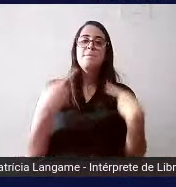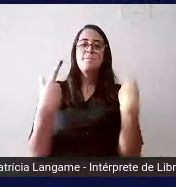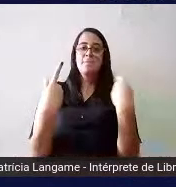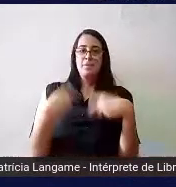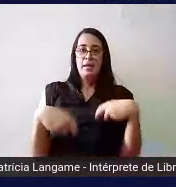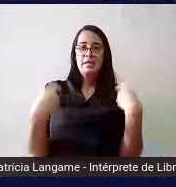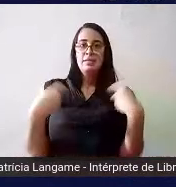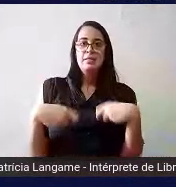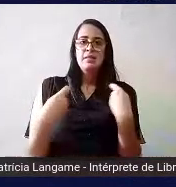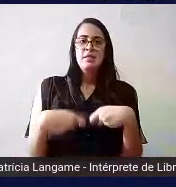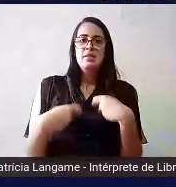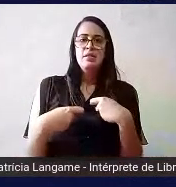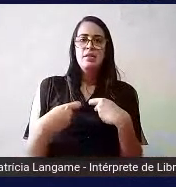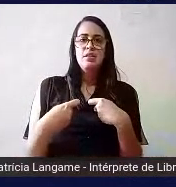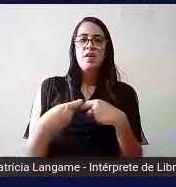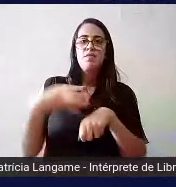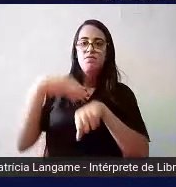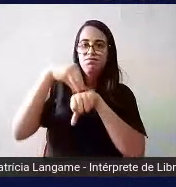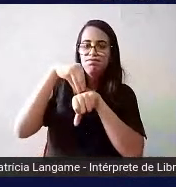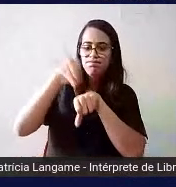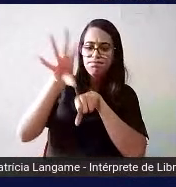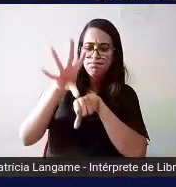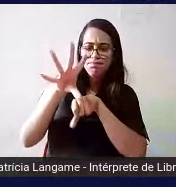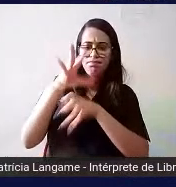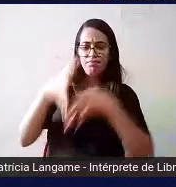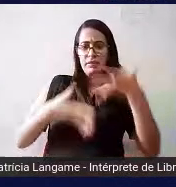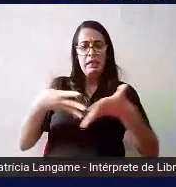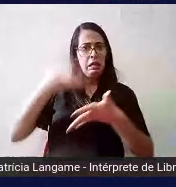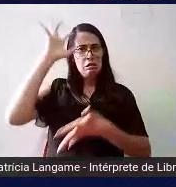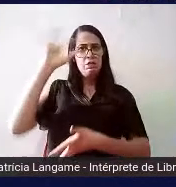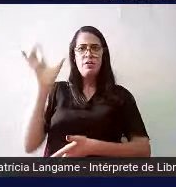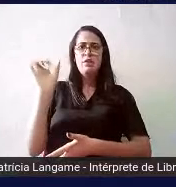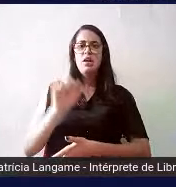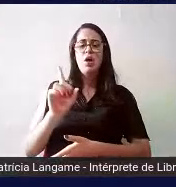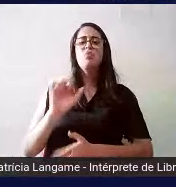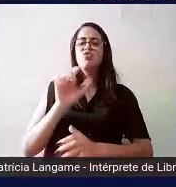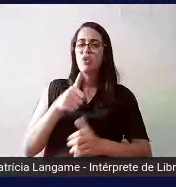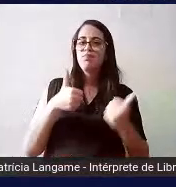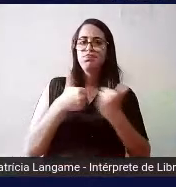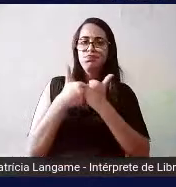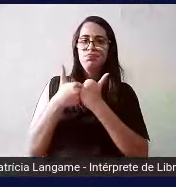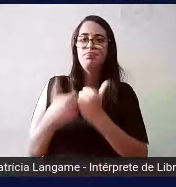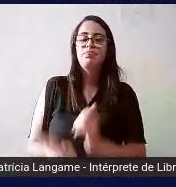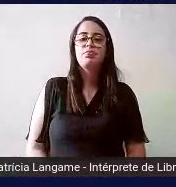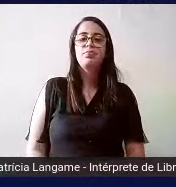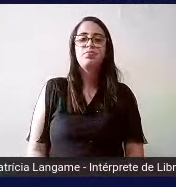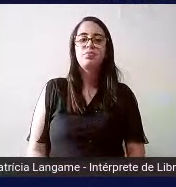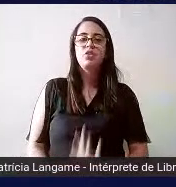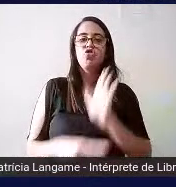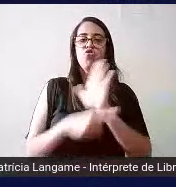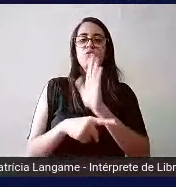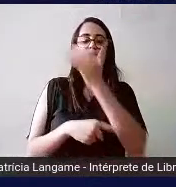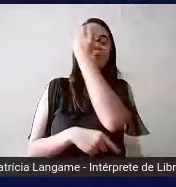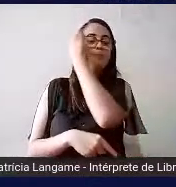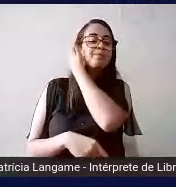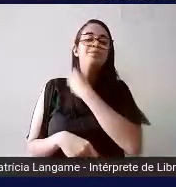ser informado em língua de sinais ele não vai resolver mas já ajuda então passa pra mim por favor